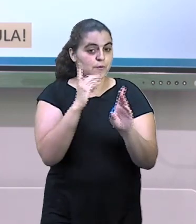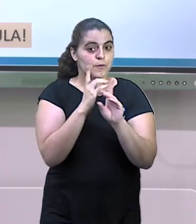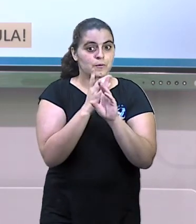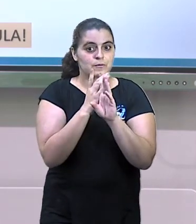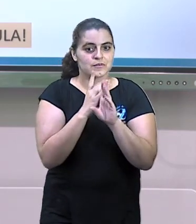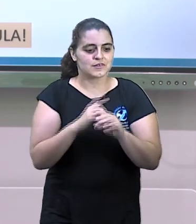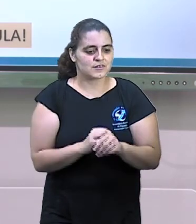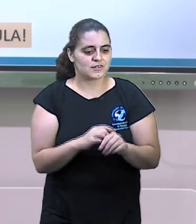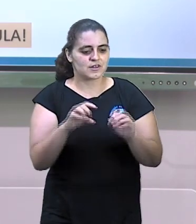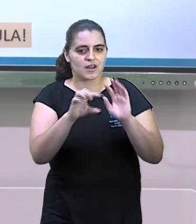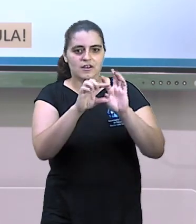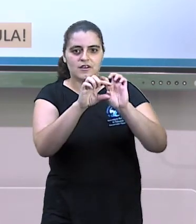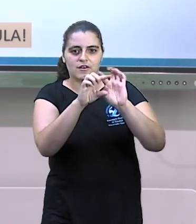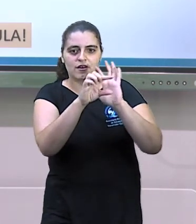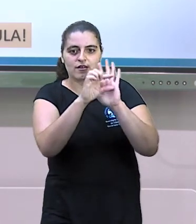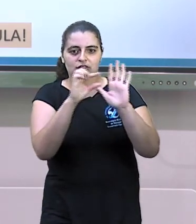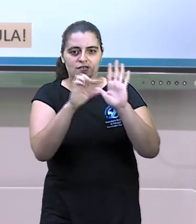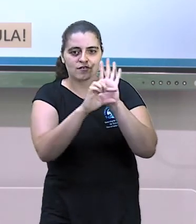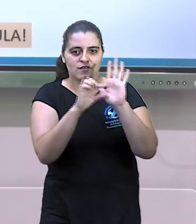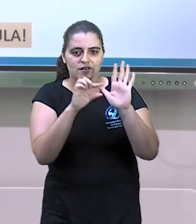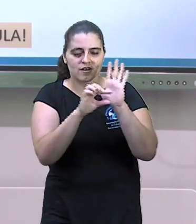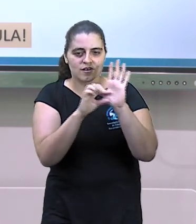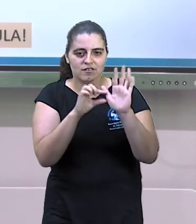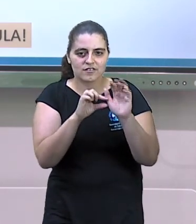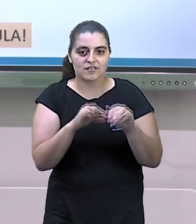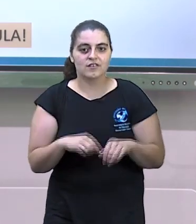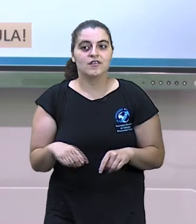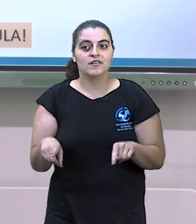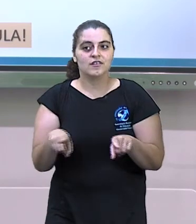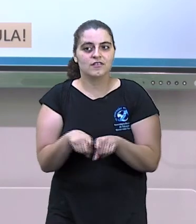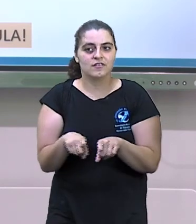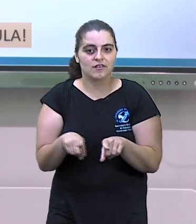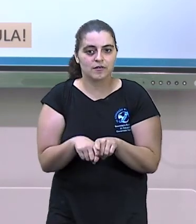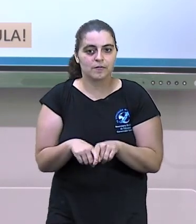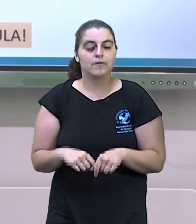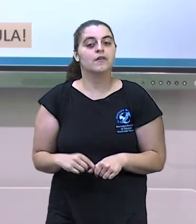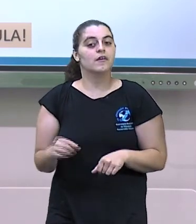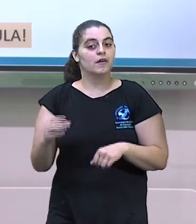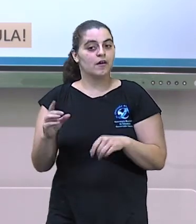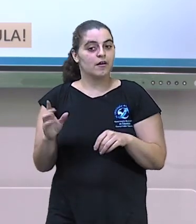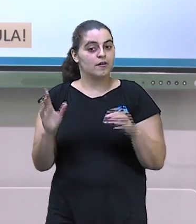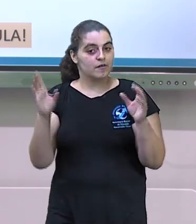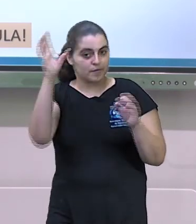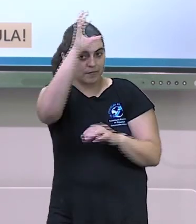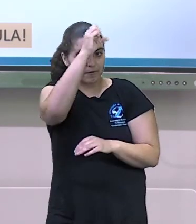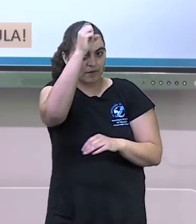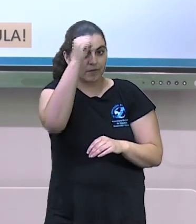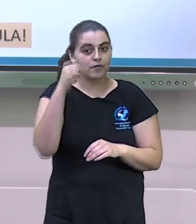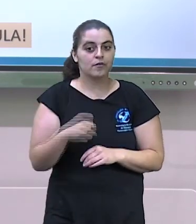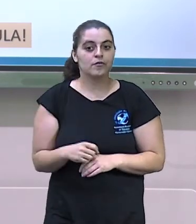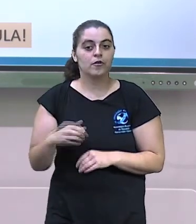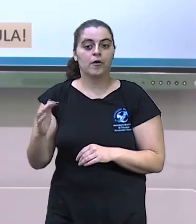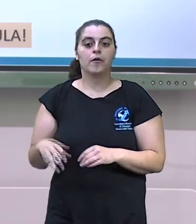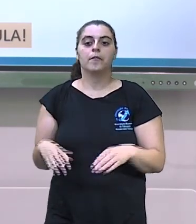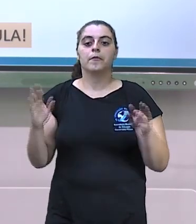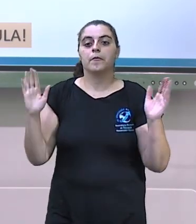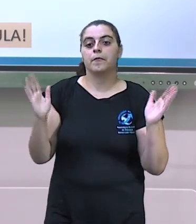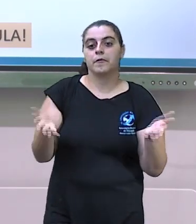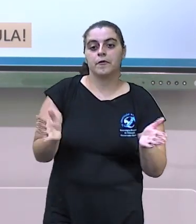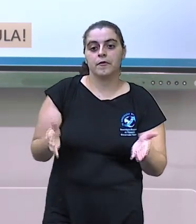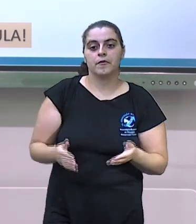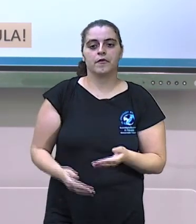aprendemos o tempo verbal. Ou seja, as frases podem estar no passado, no presente